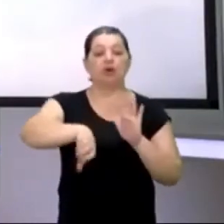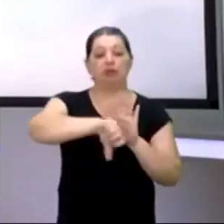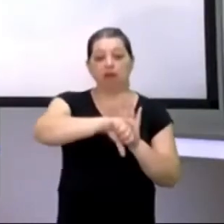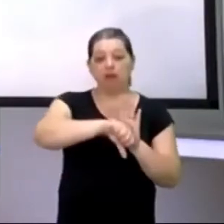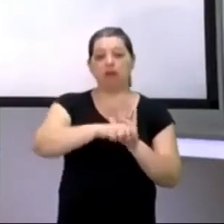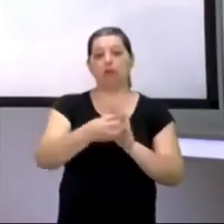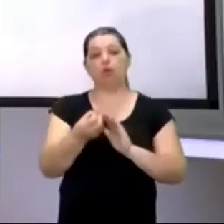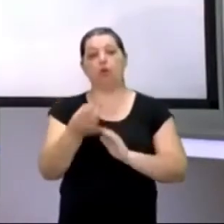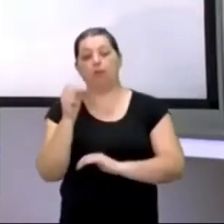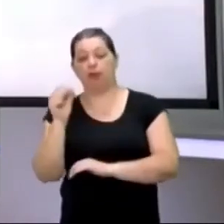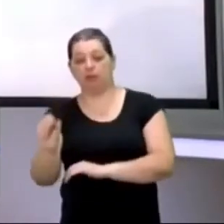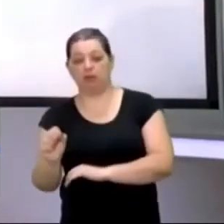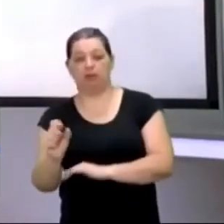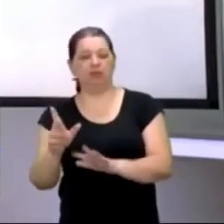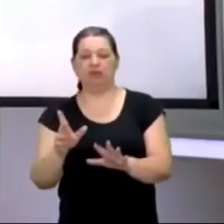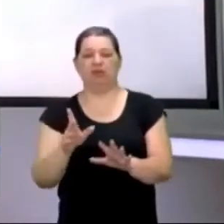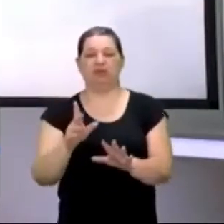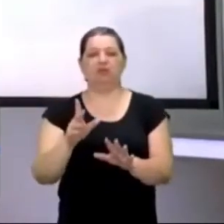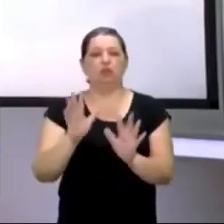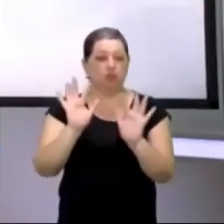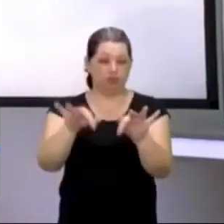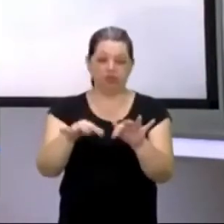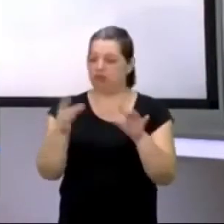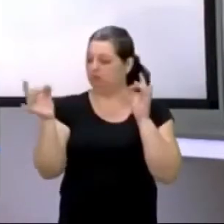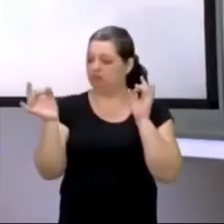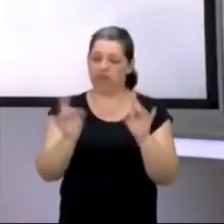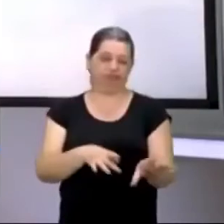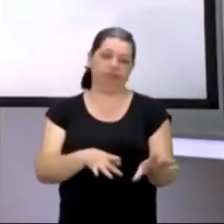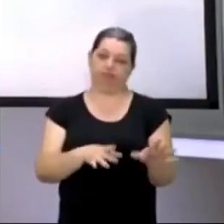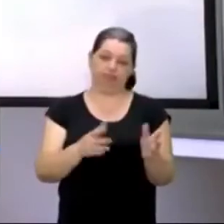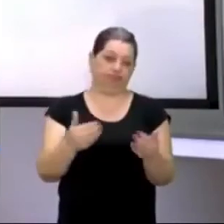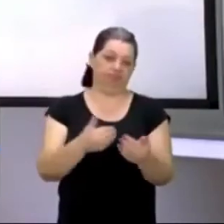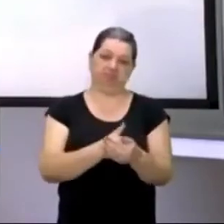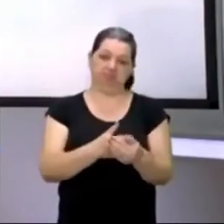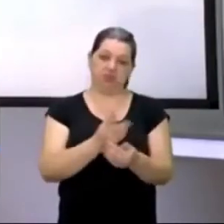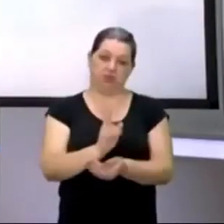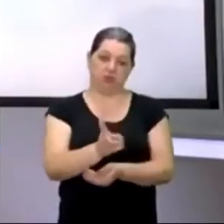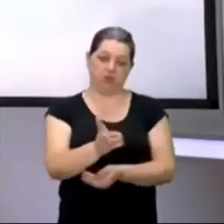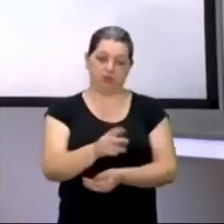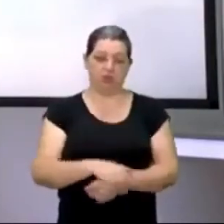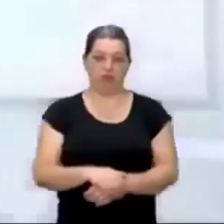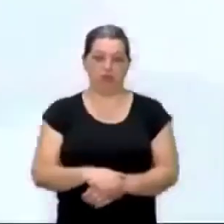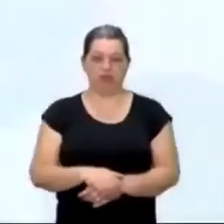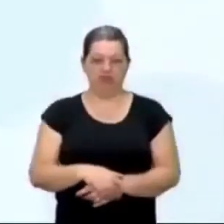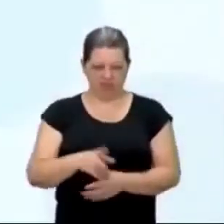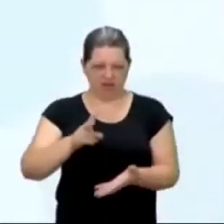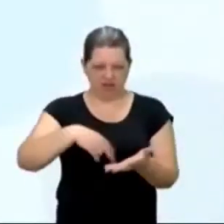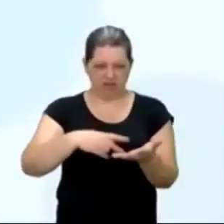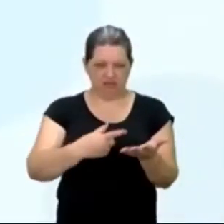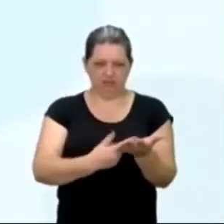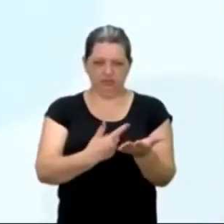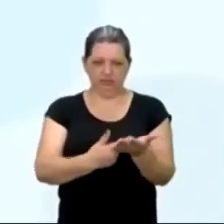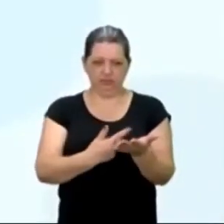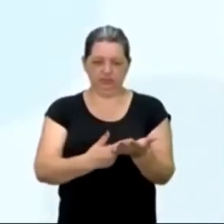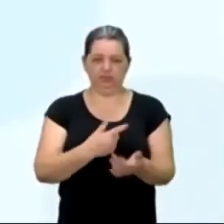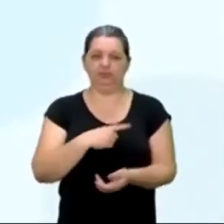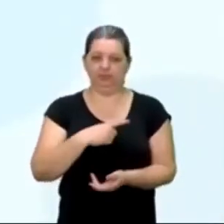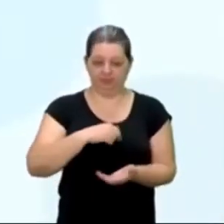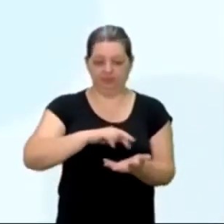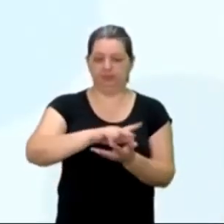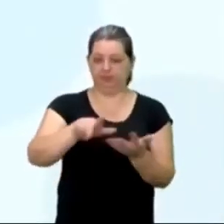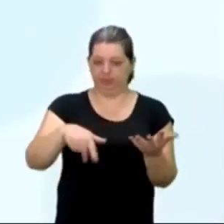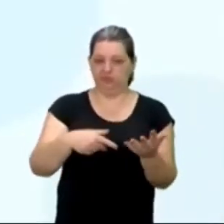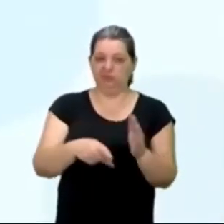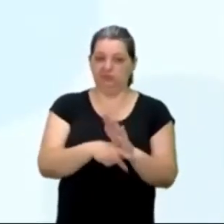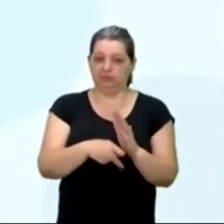seja, no final ele desiste. O mistério vence no fim. Então, você já pegou um livro sobre esse? Olha, há livros de